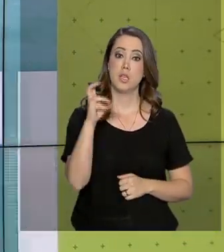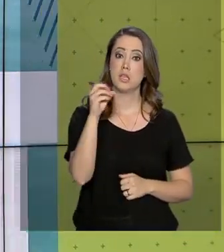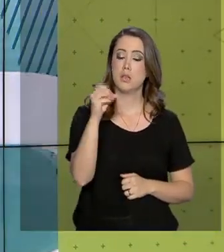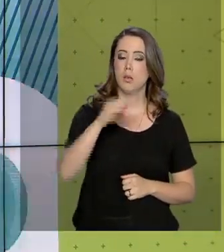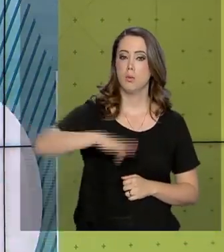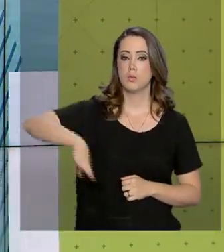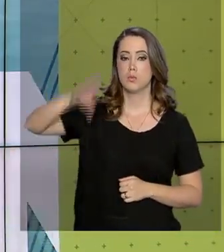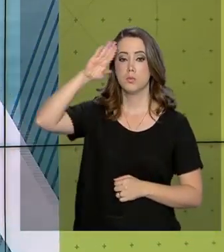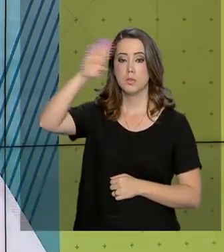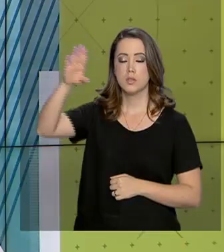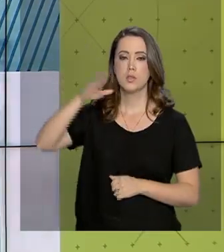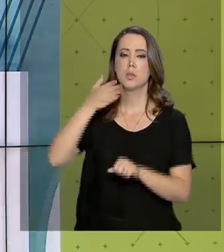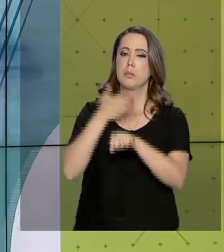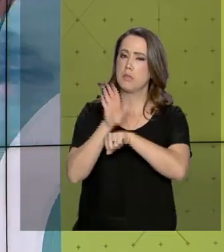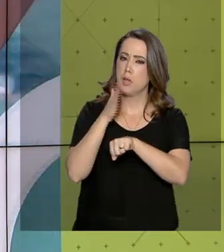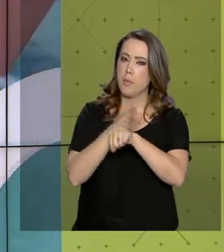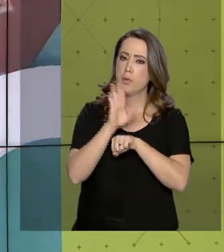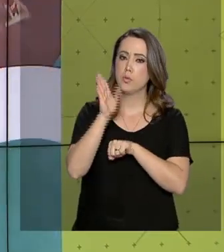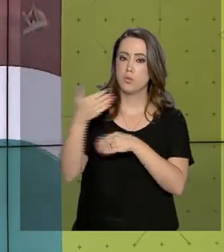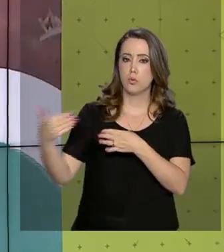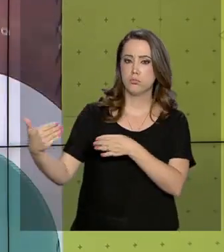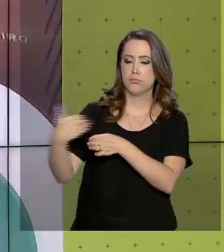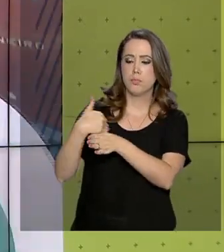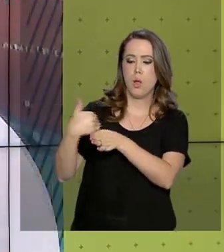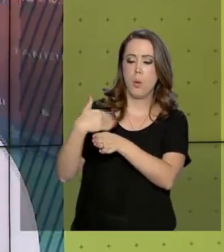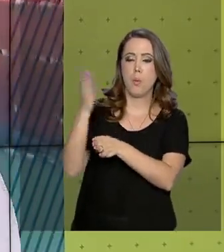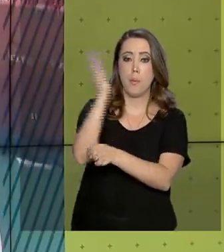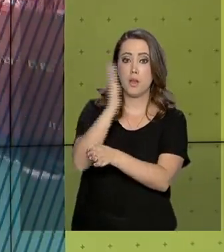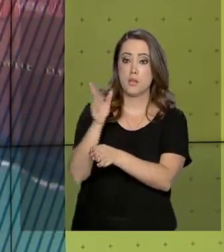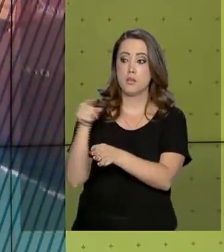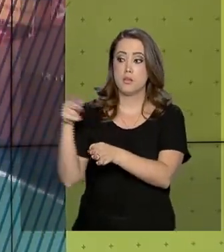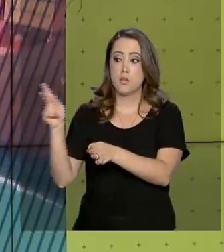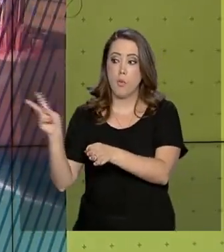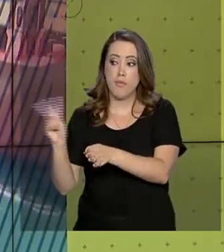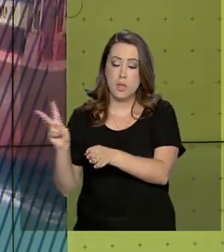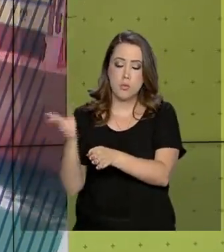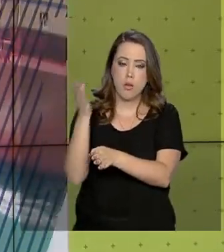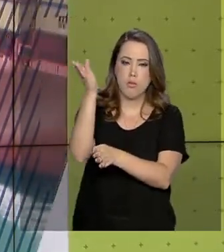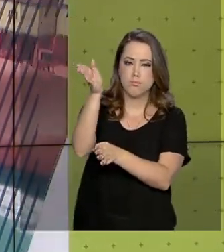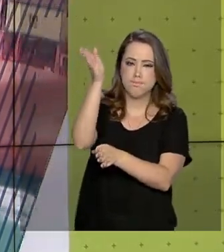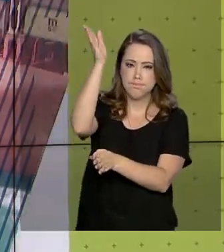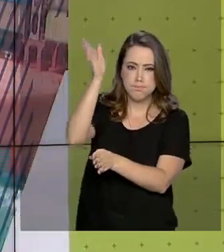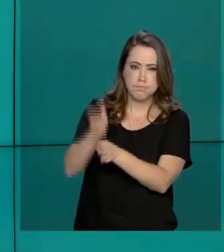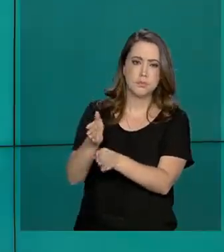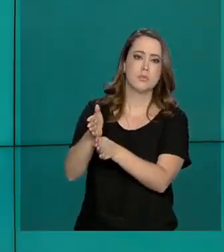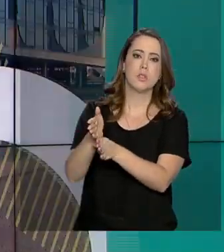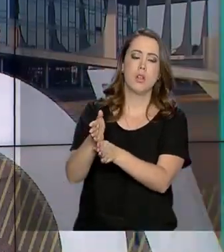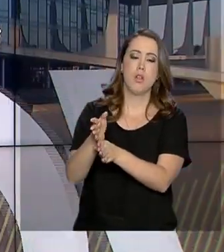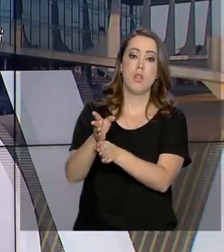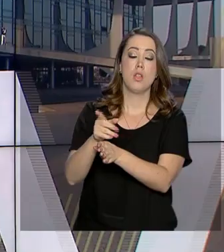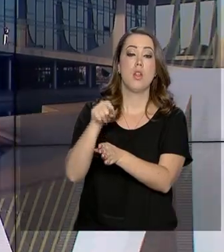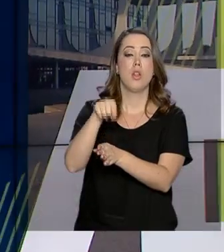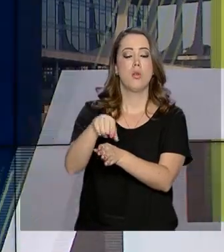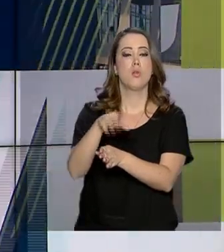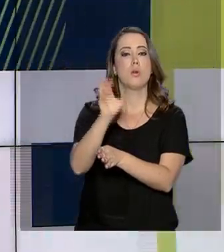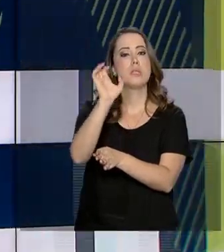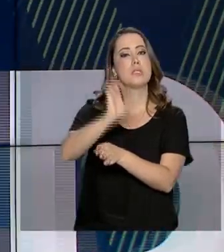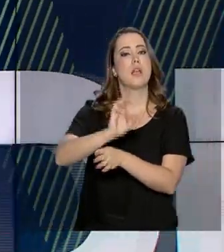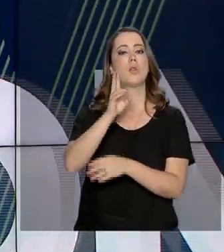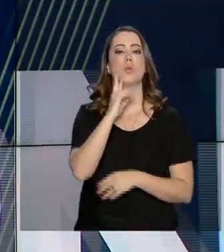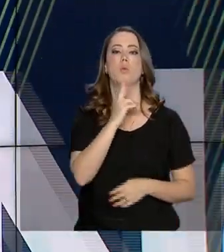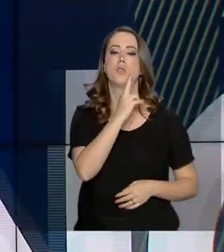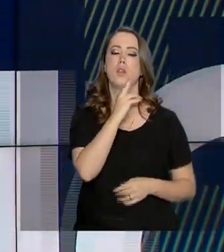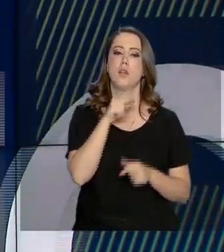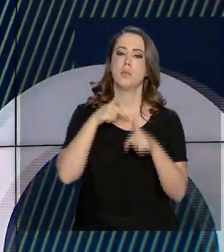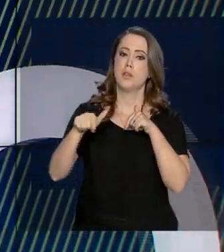militares estão sendo treinados para atuar na fronteira do Brasil com a Venezuela, no estado de Roraima. Eles farão parte da Operação